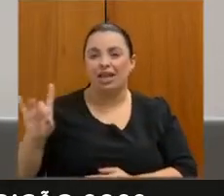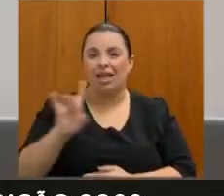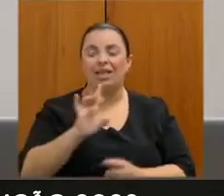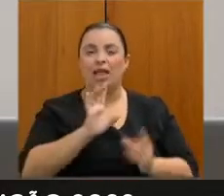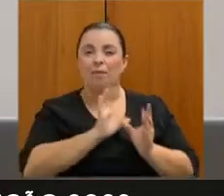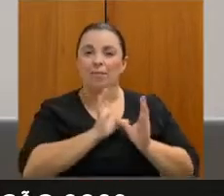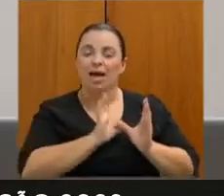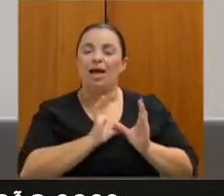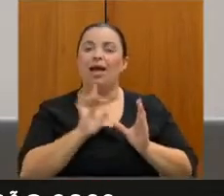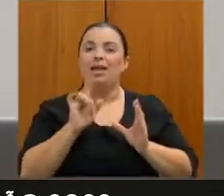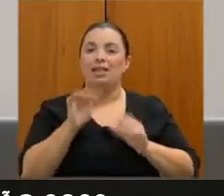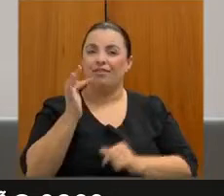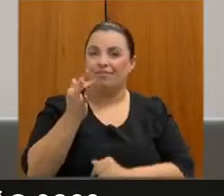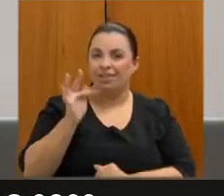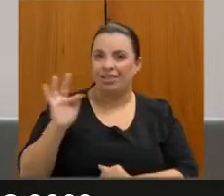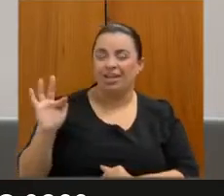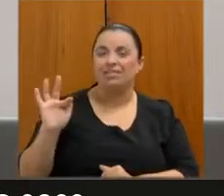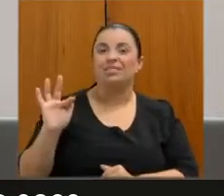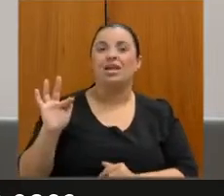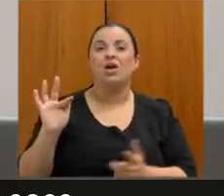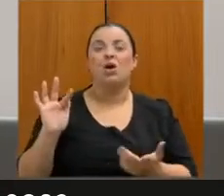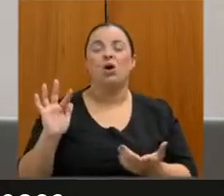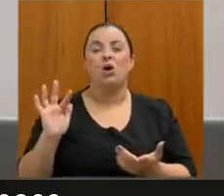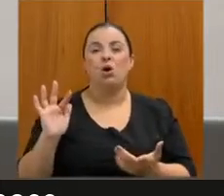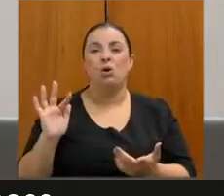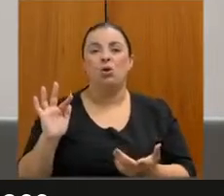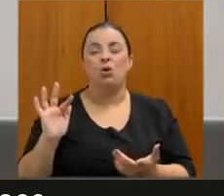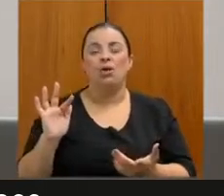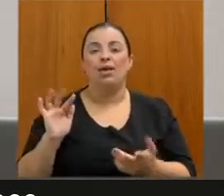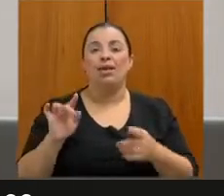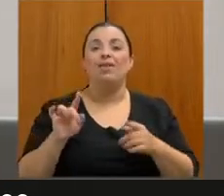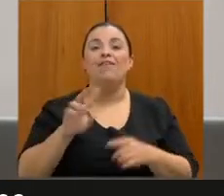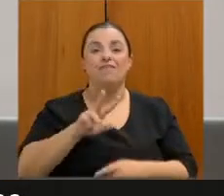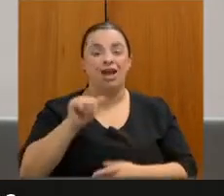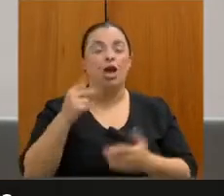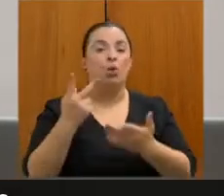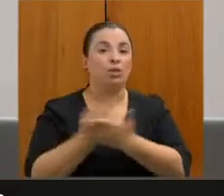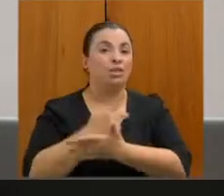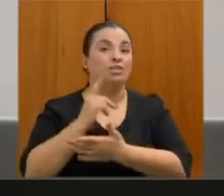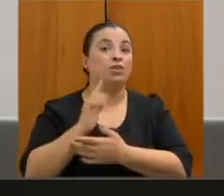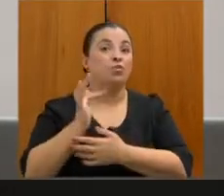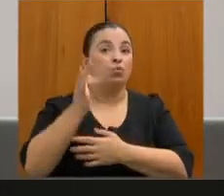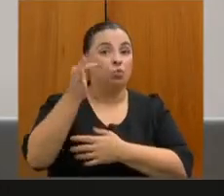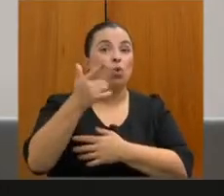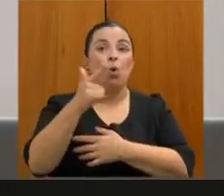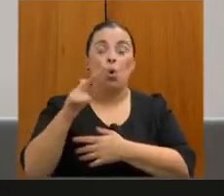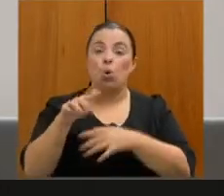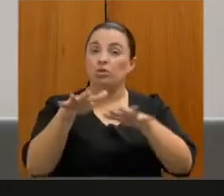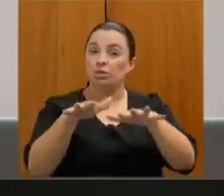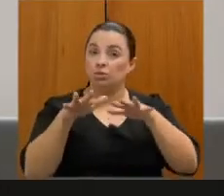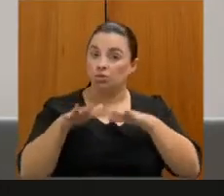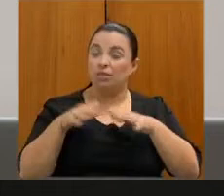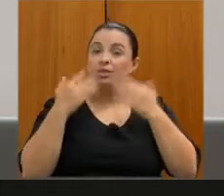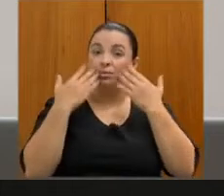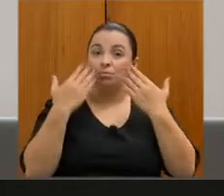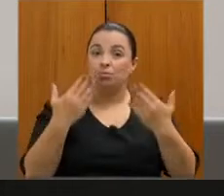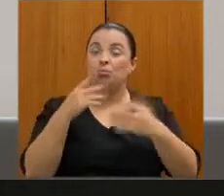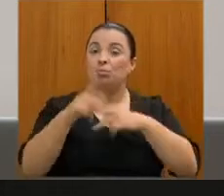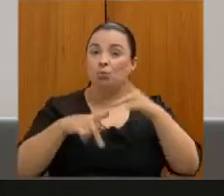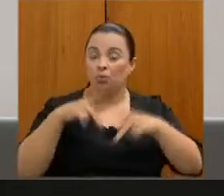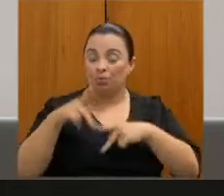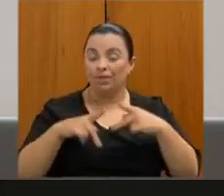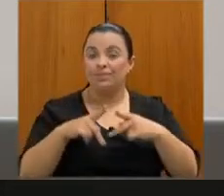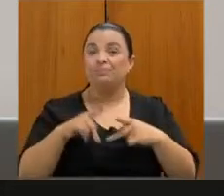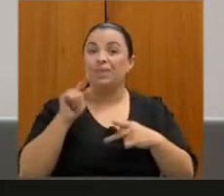federação, e vamos ter outras audiências públicas aqui dentro desse mesmo projeto e